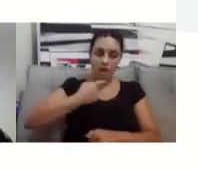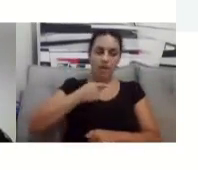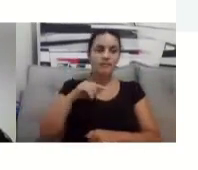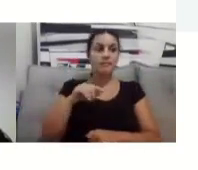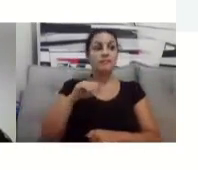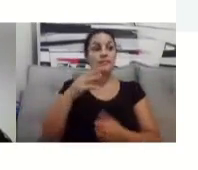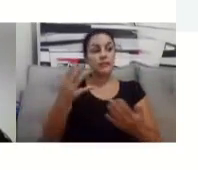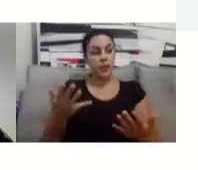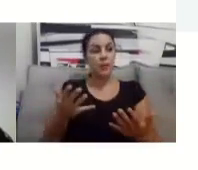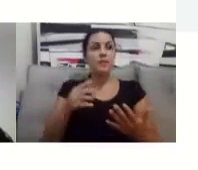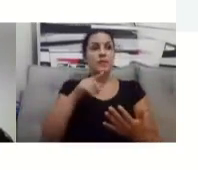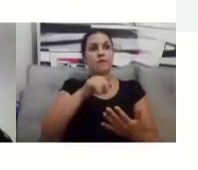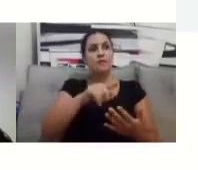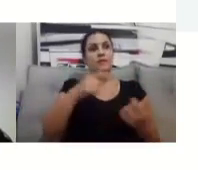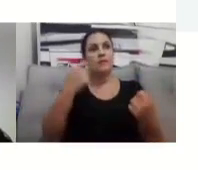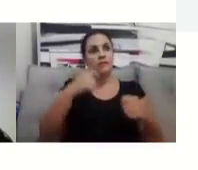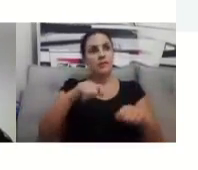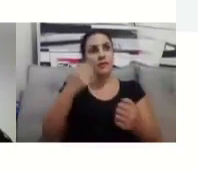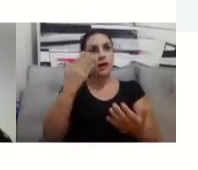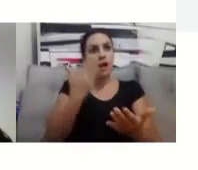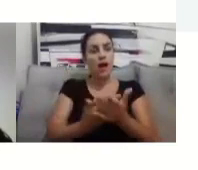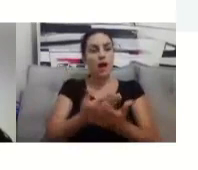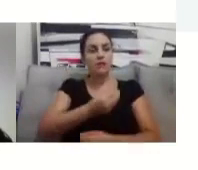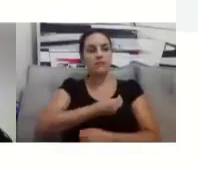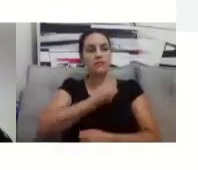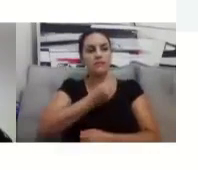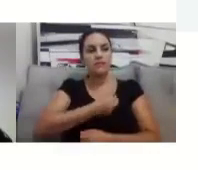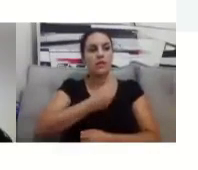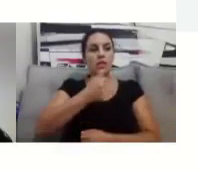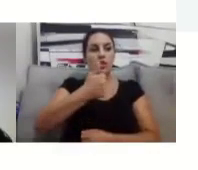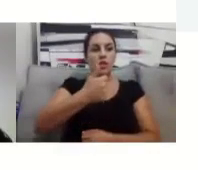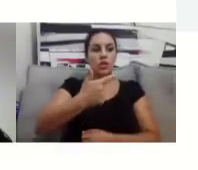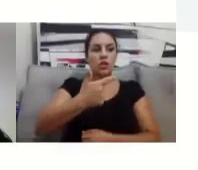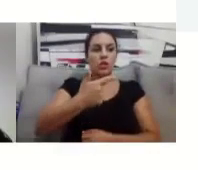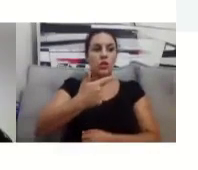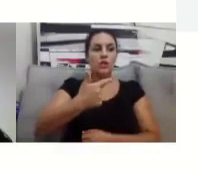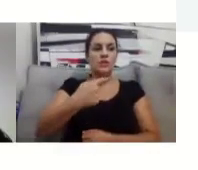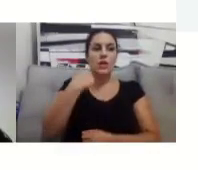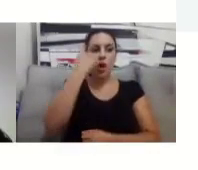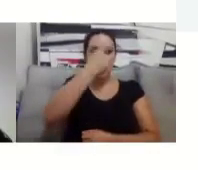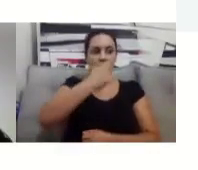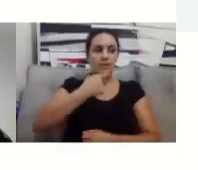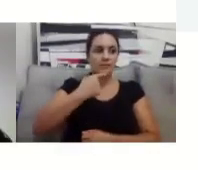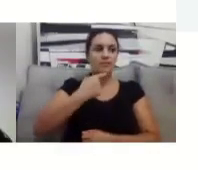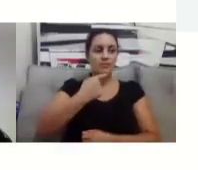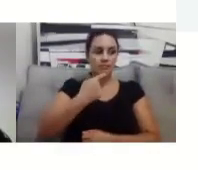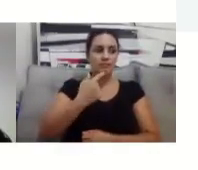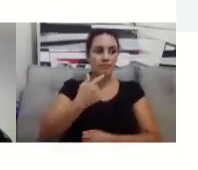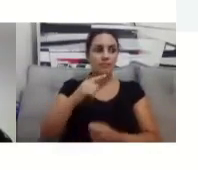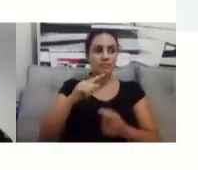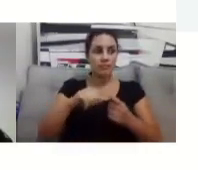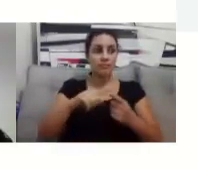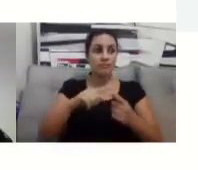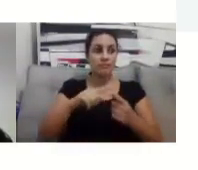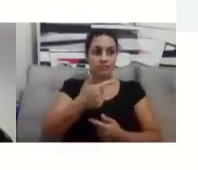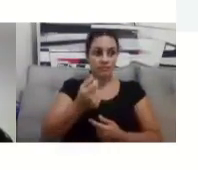vocês terão 12 horas de aulas presenciais. Então, se vocês moram em outra cidade e